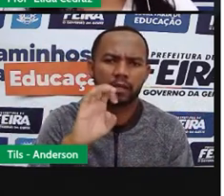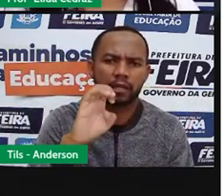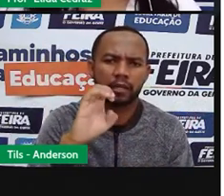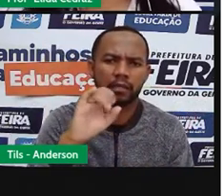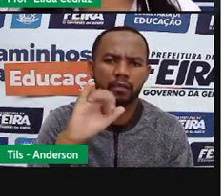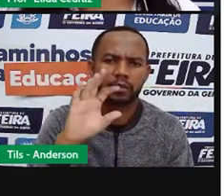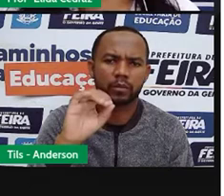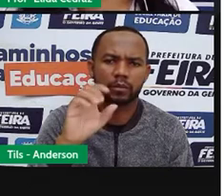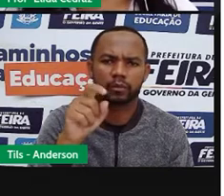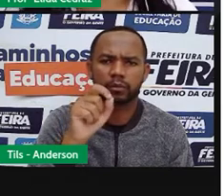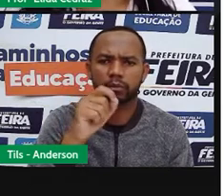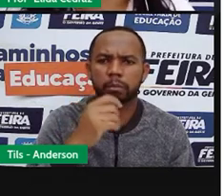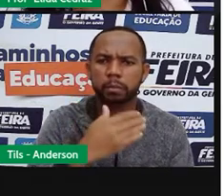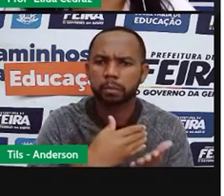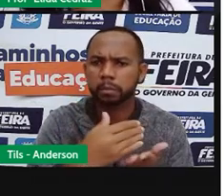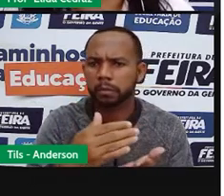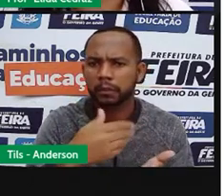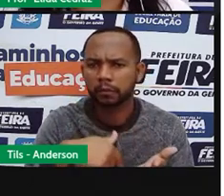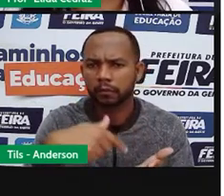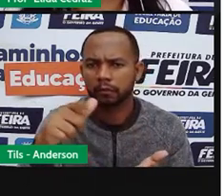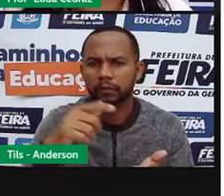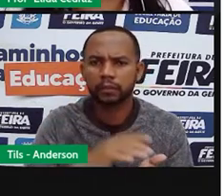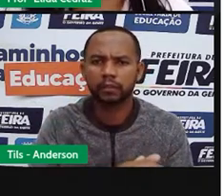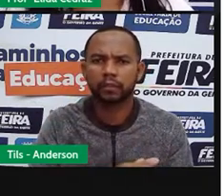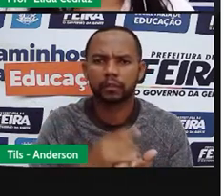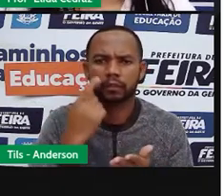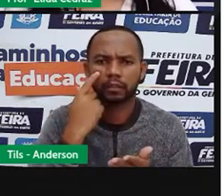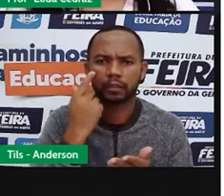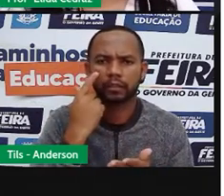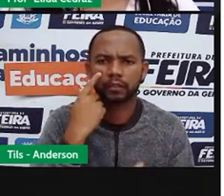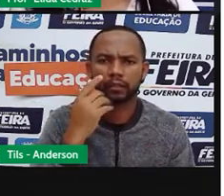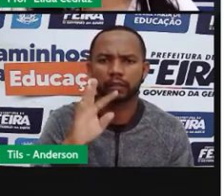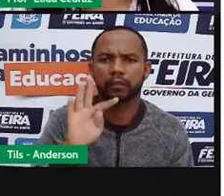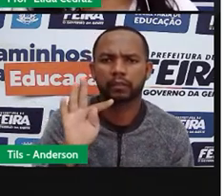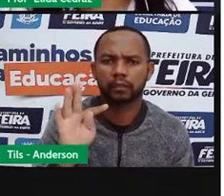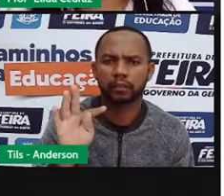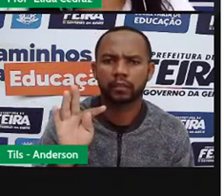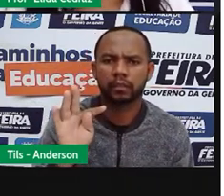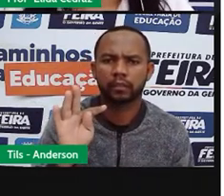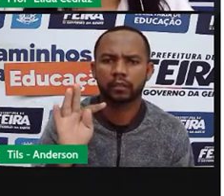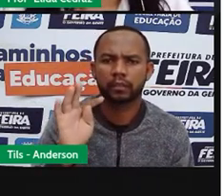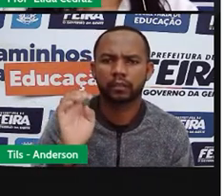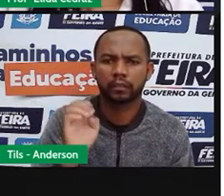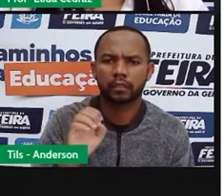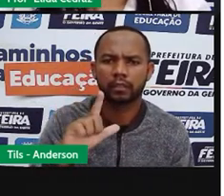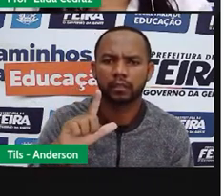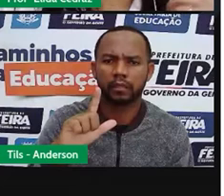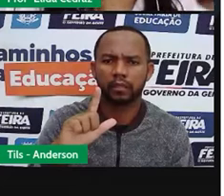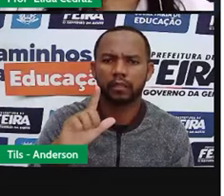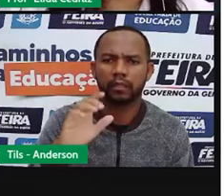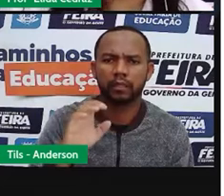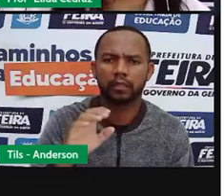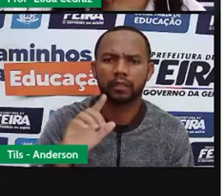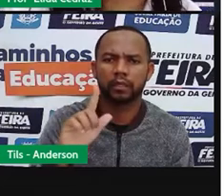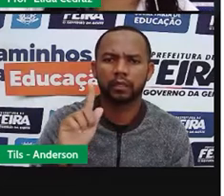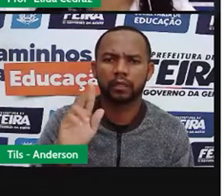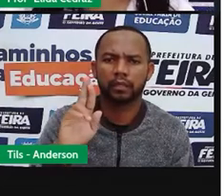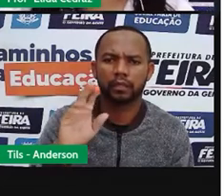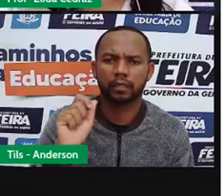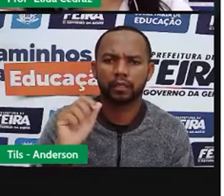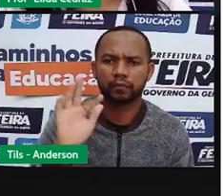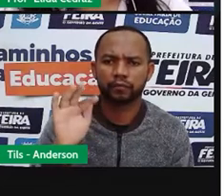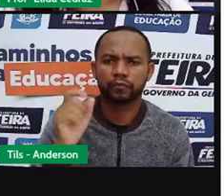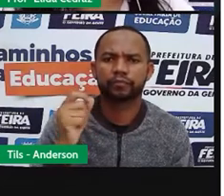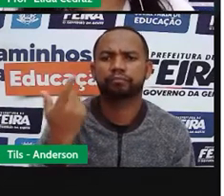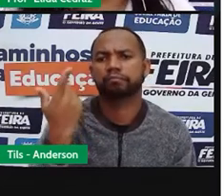Então tudo era mais lento, os navios, daqui que depois iam para os correios,